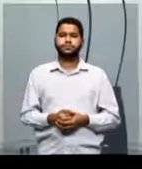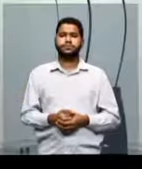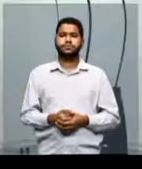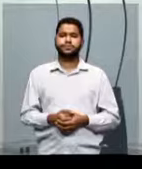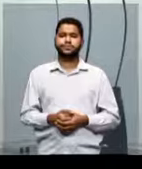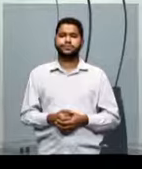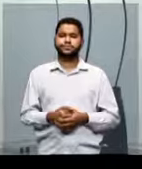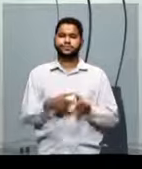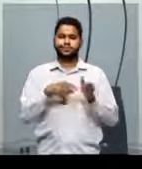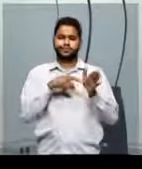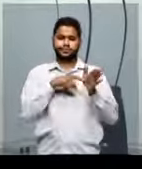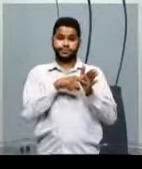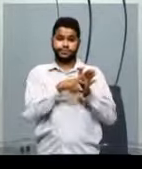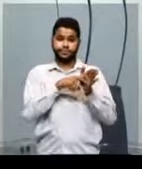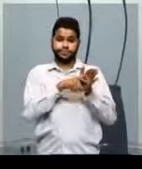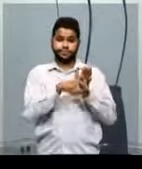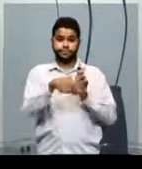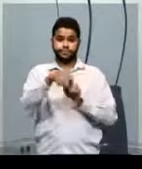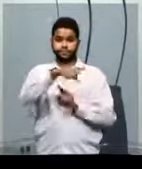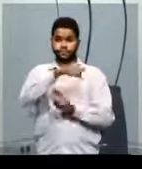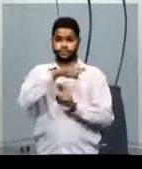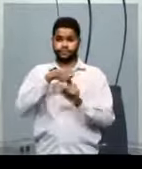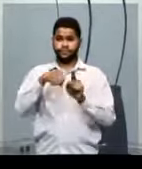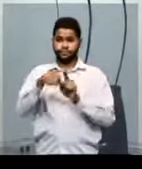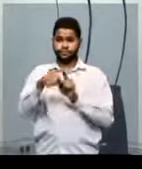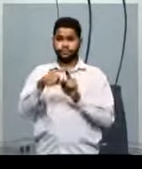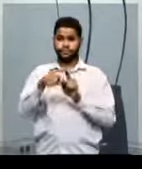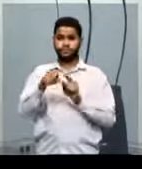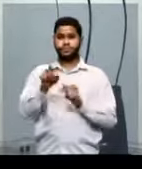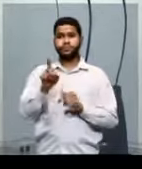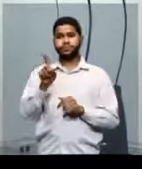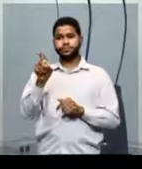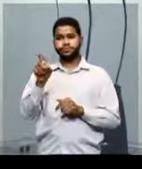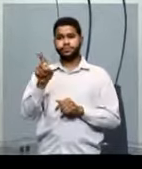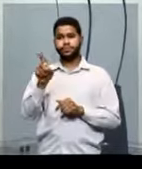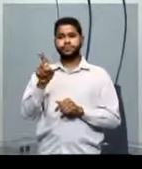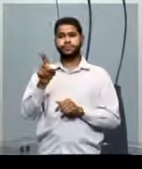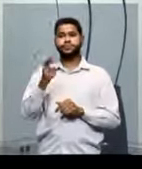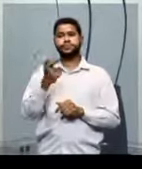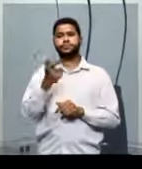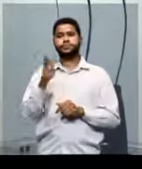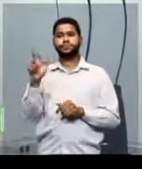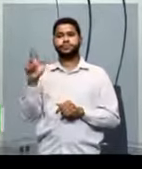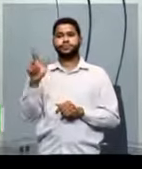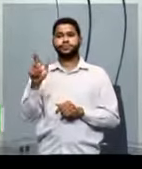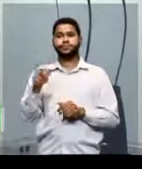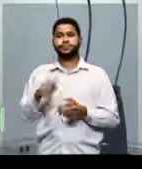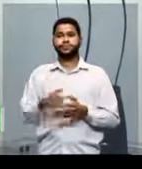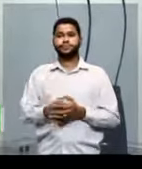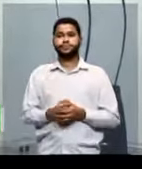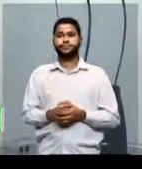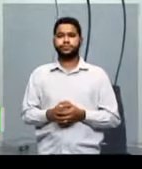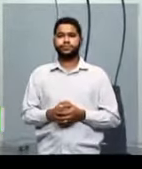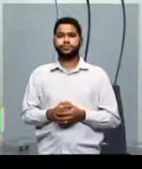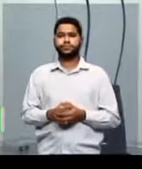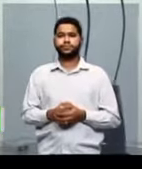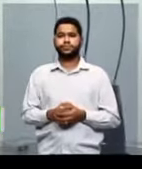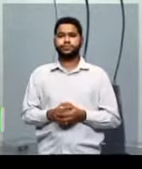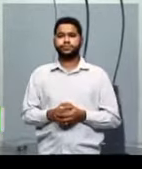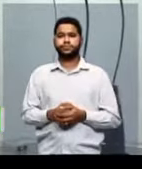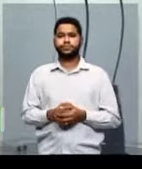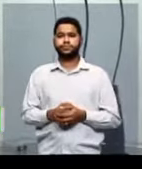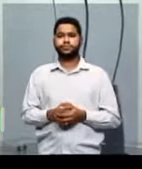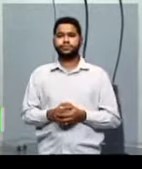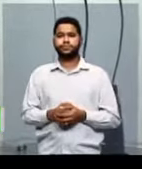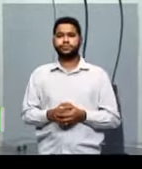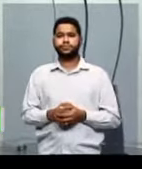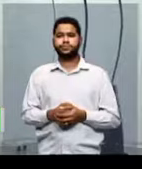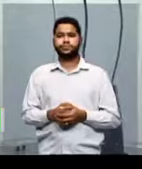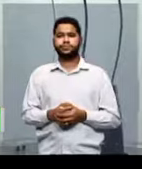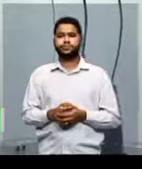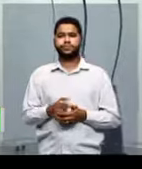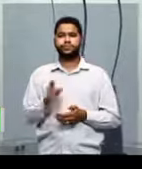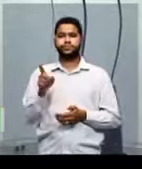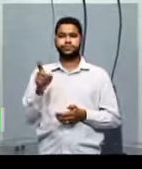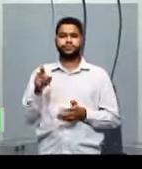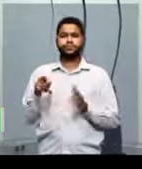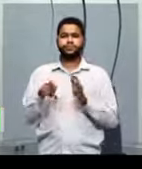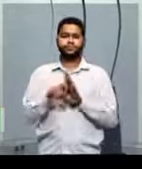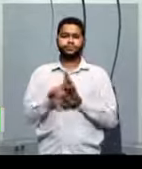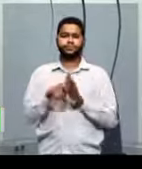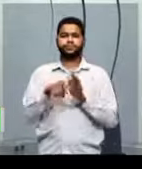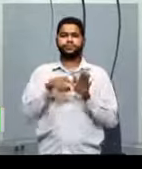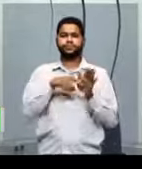Ciências sociais, ok? E aqui a gente tem um outro que é ciências sociais aplicadas.